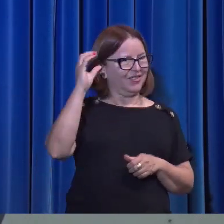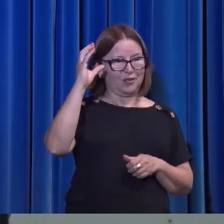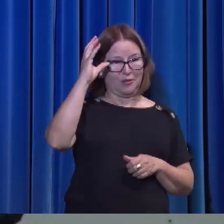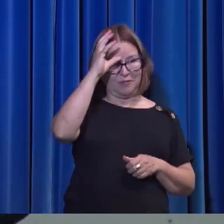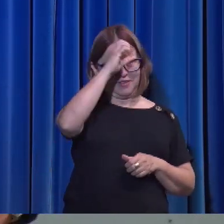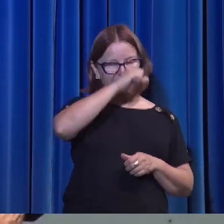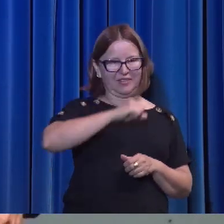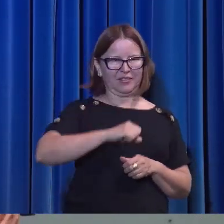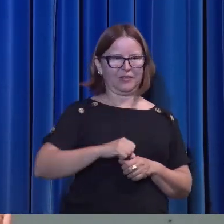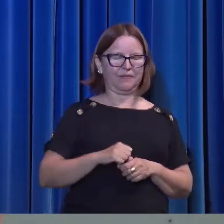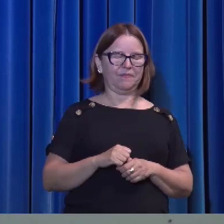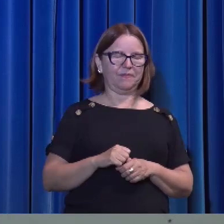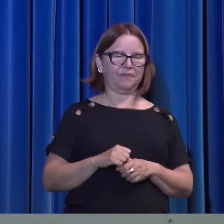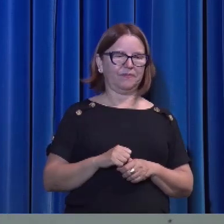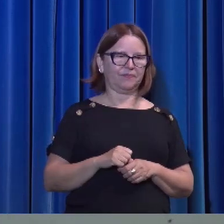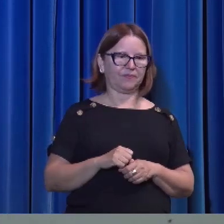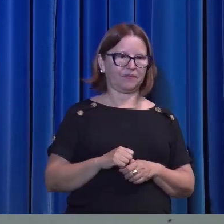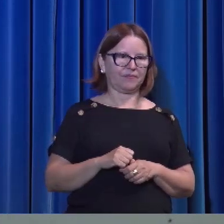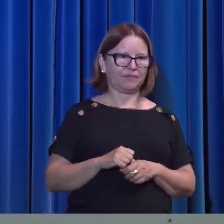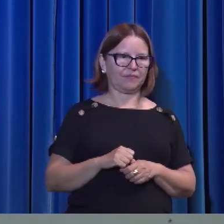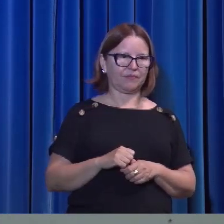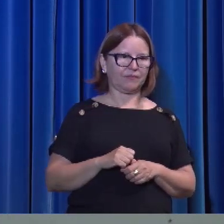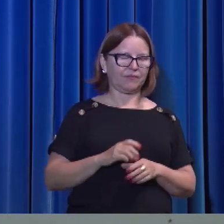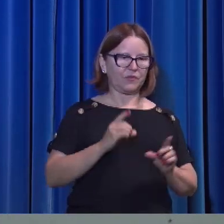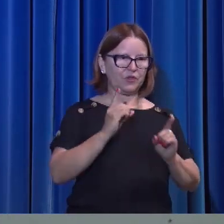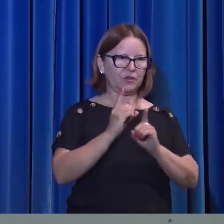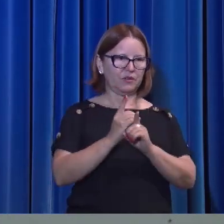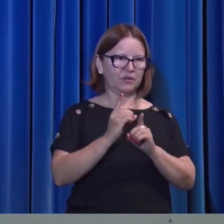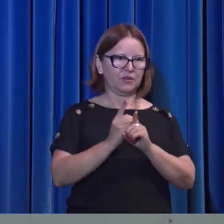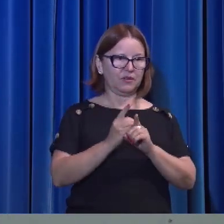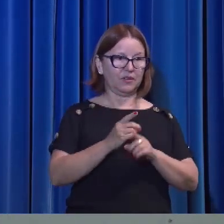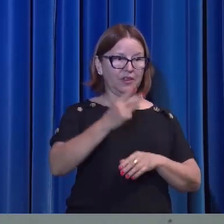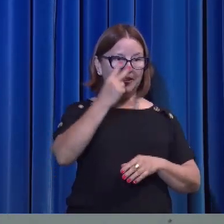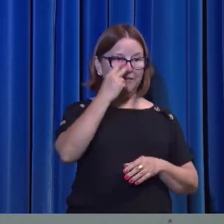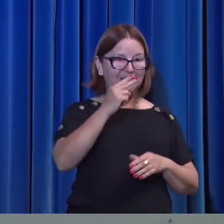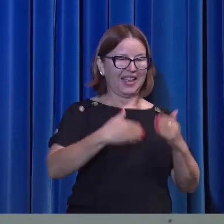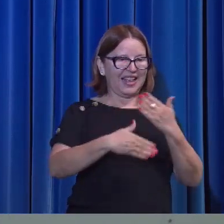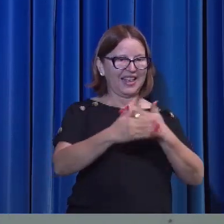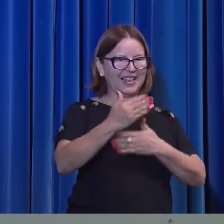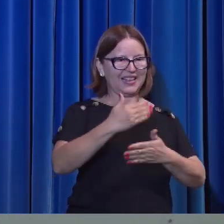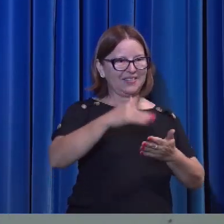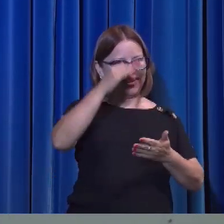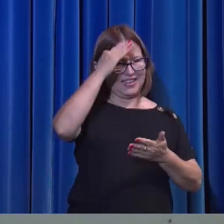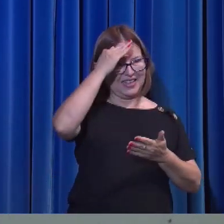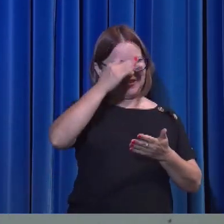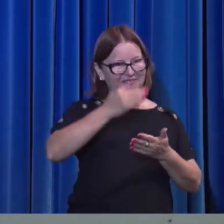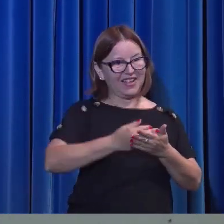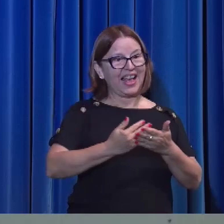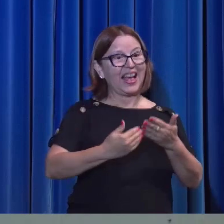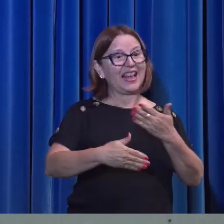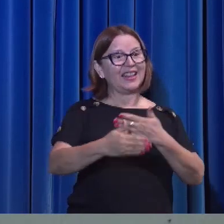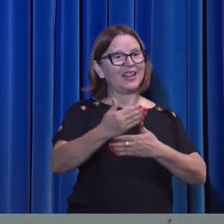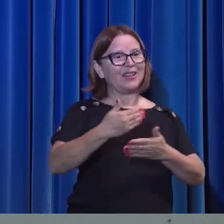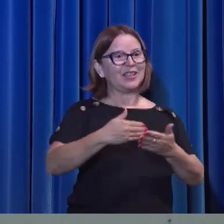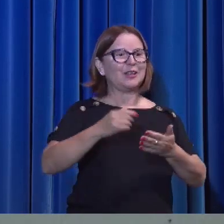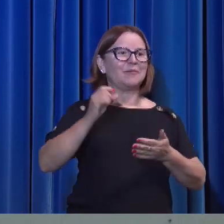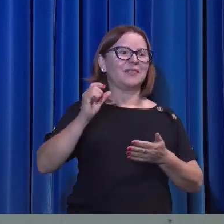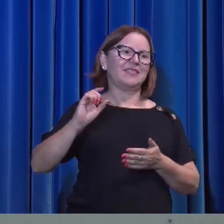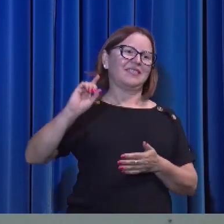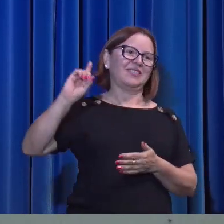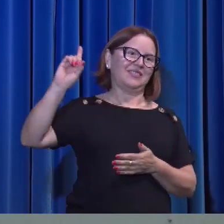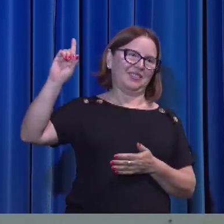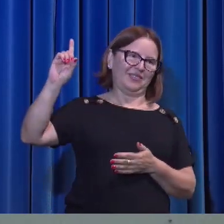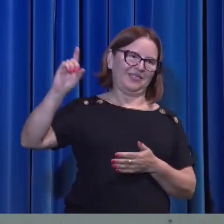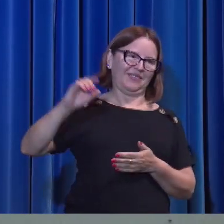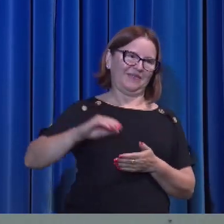Eles o viram, o viriam pela fé através da palavra. Aqui eu queria só lembrar a você.